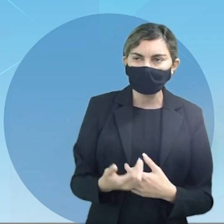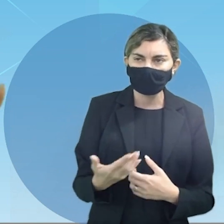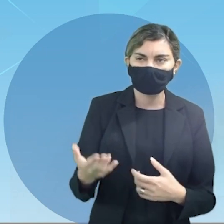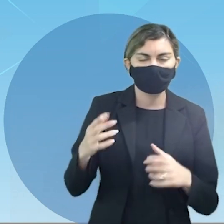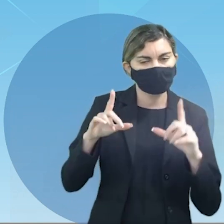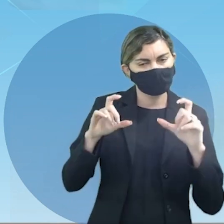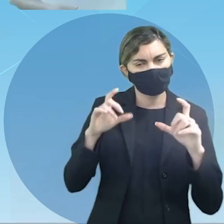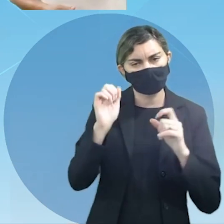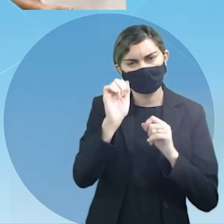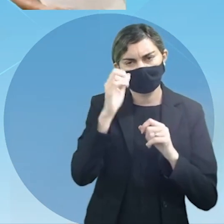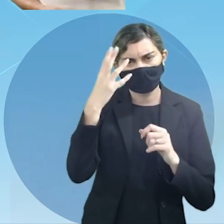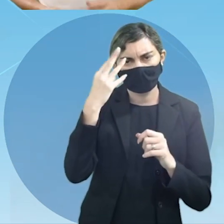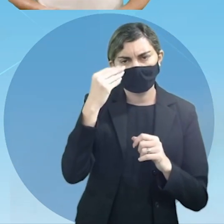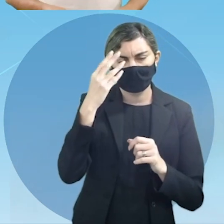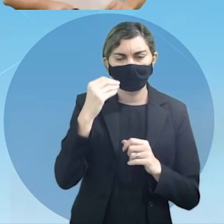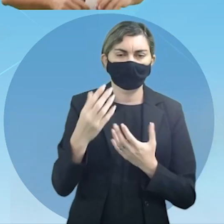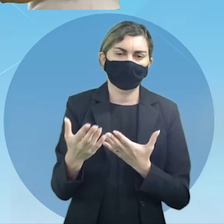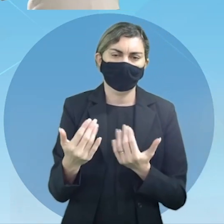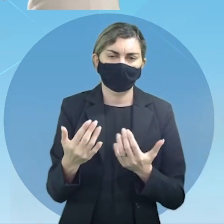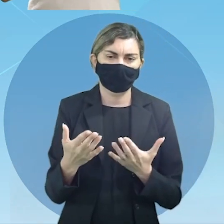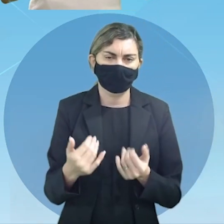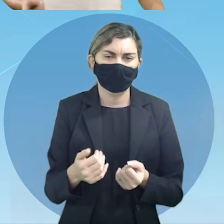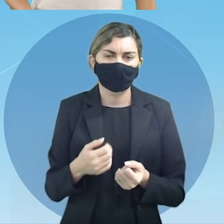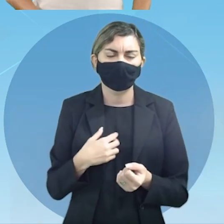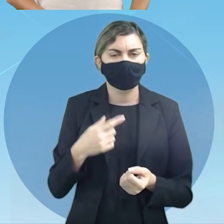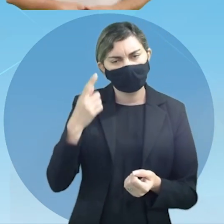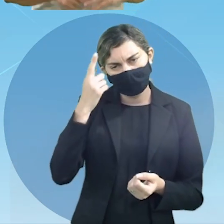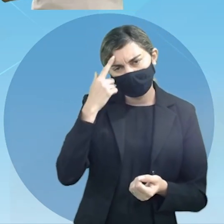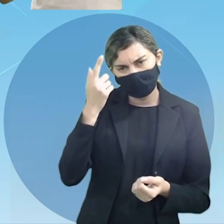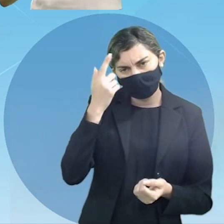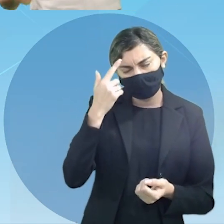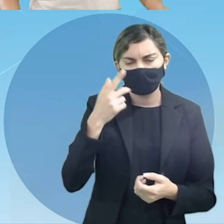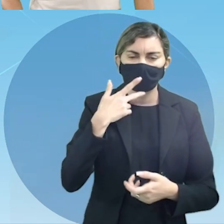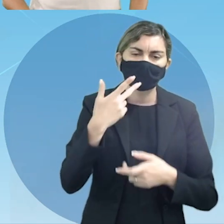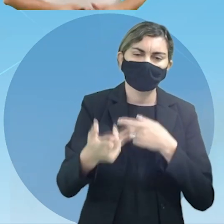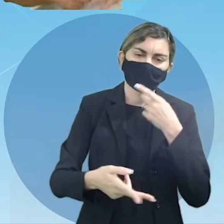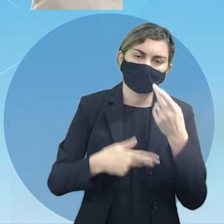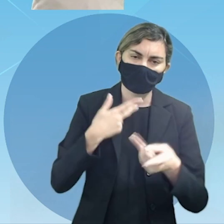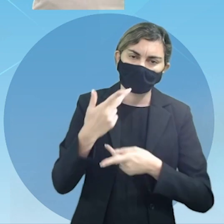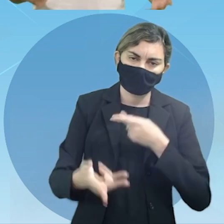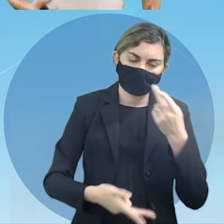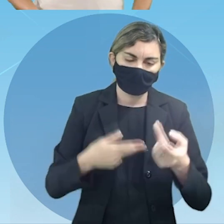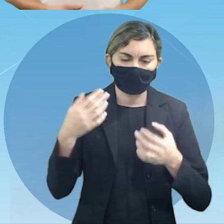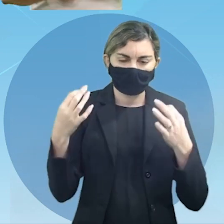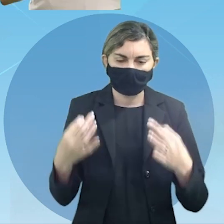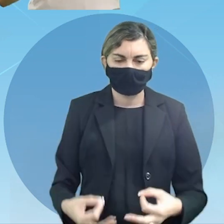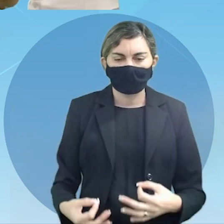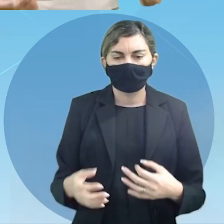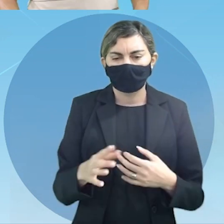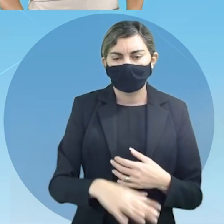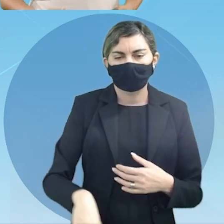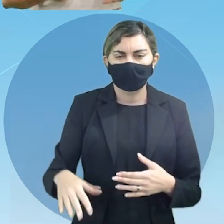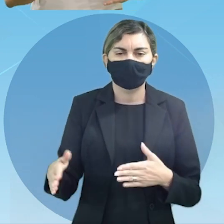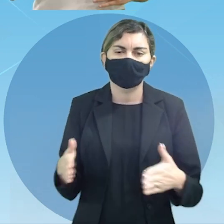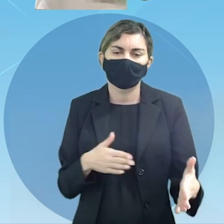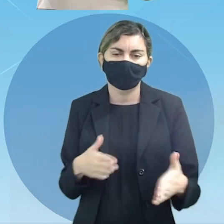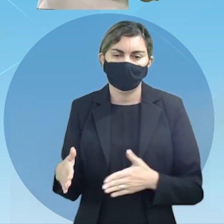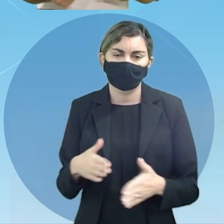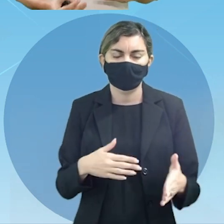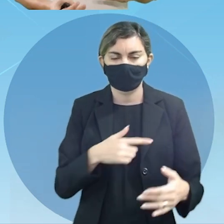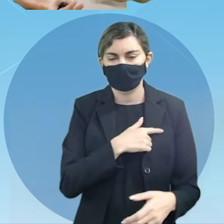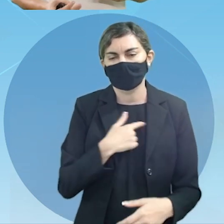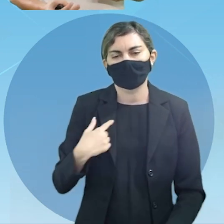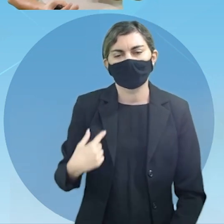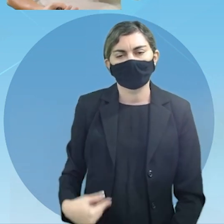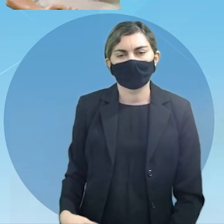dele jovem olha aí certo conscientizando falando justamente nesse momento em que a